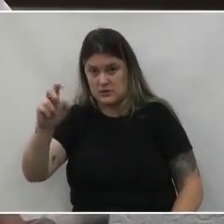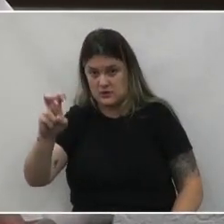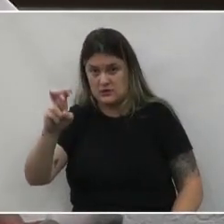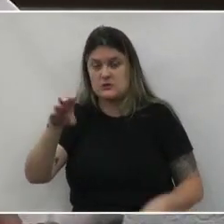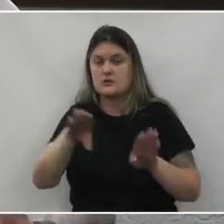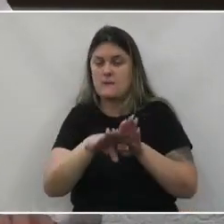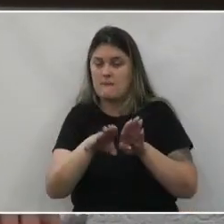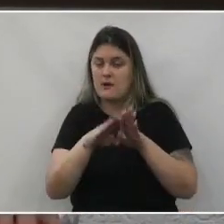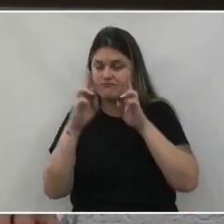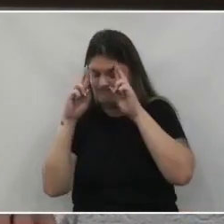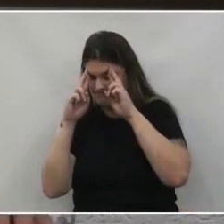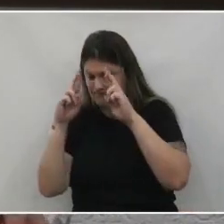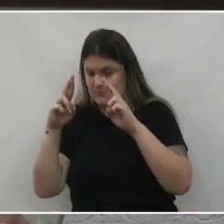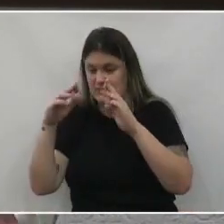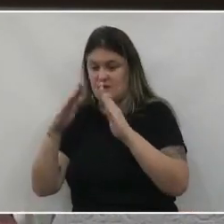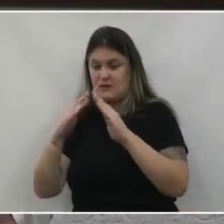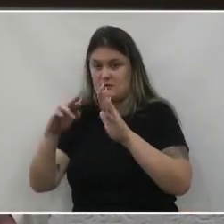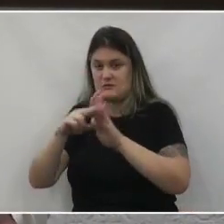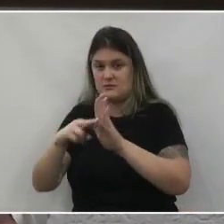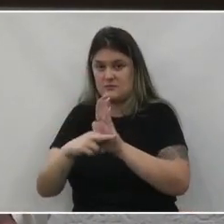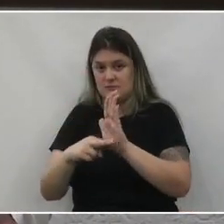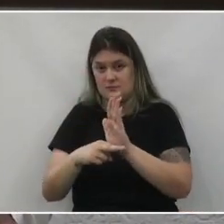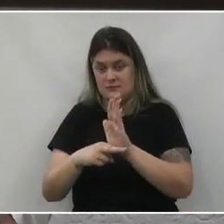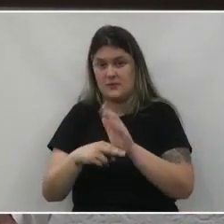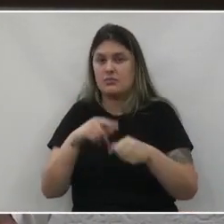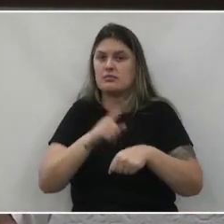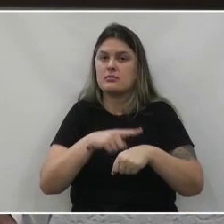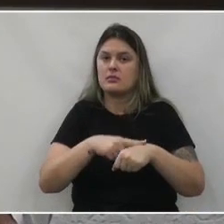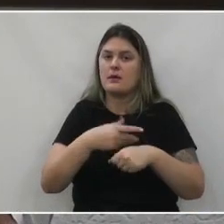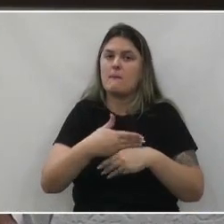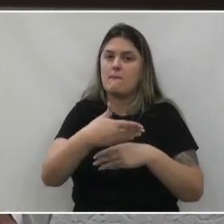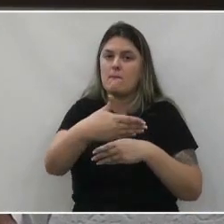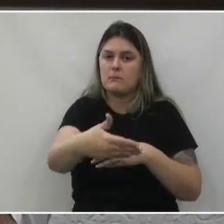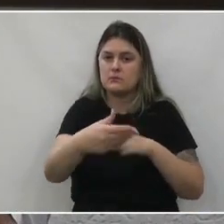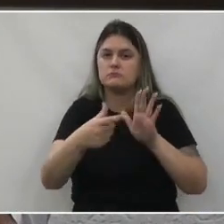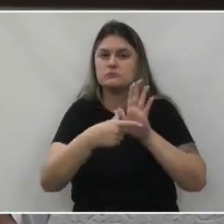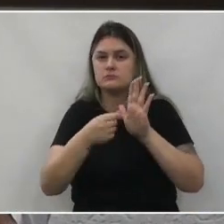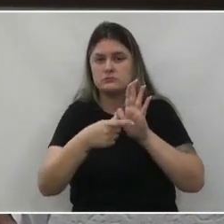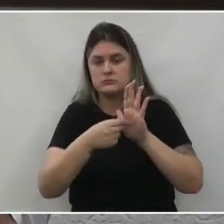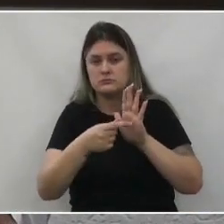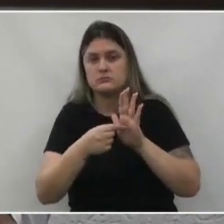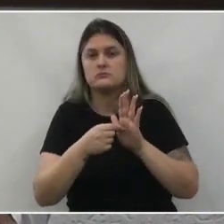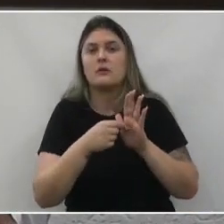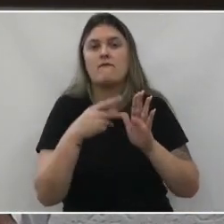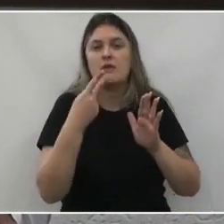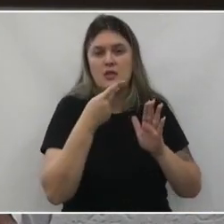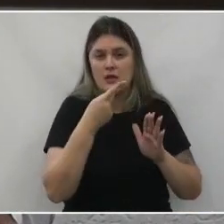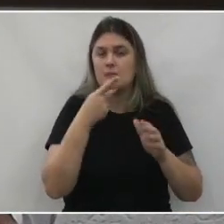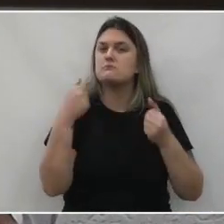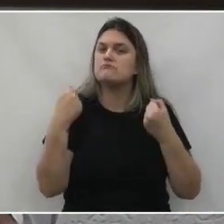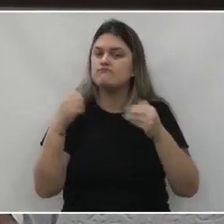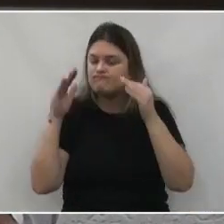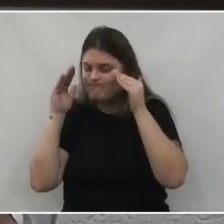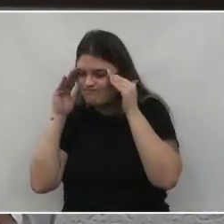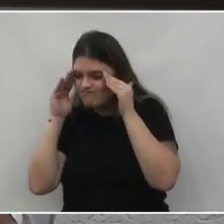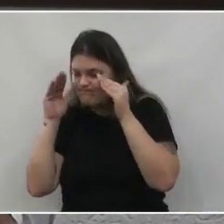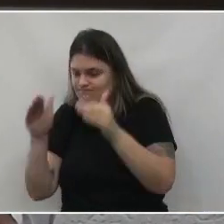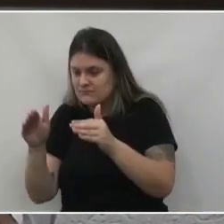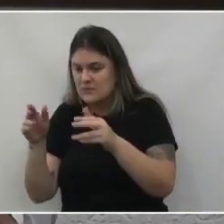regimento interno desta casa de leis os prazos estabelecidos nos artigos regimentais acima citados foram devidamente